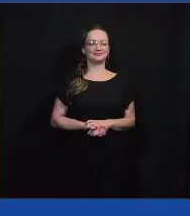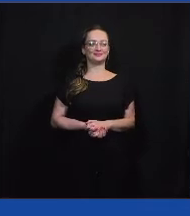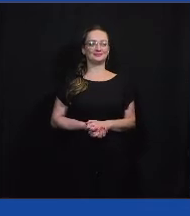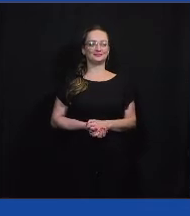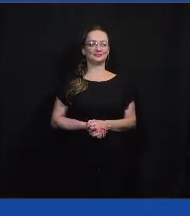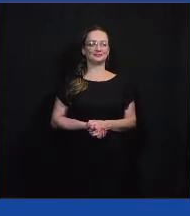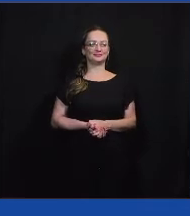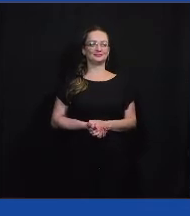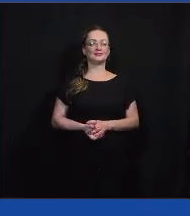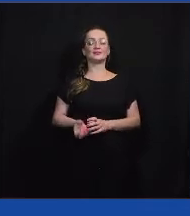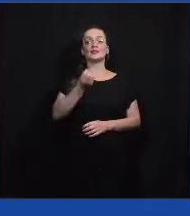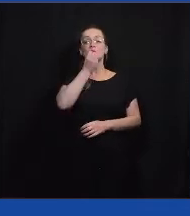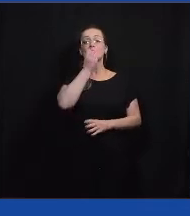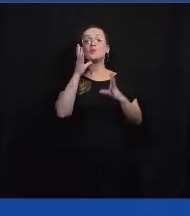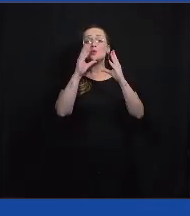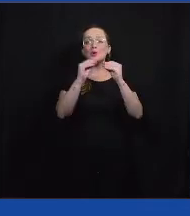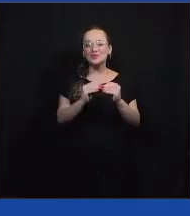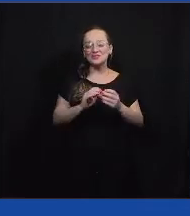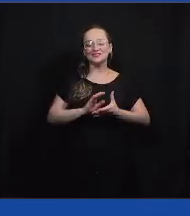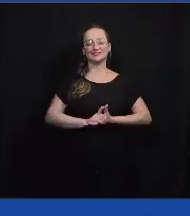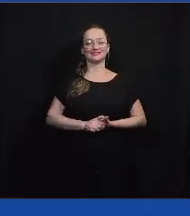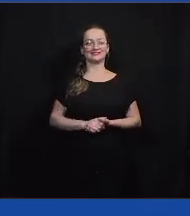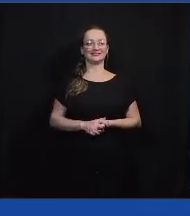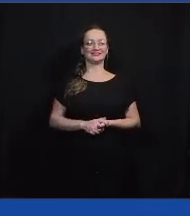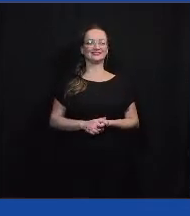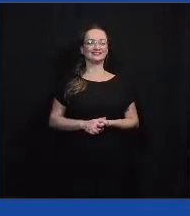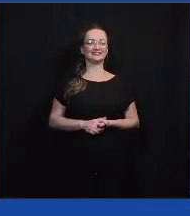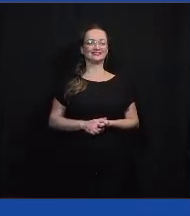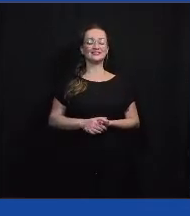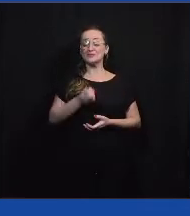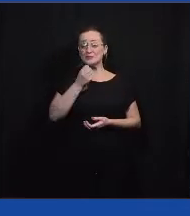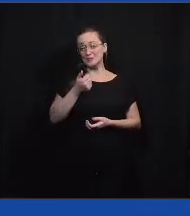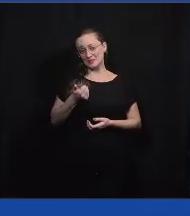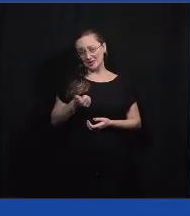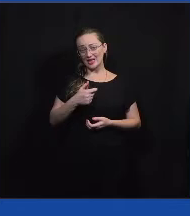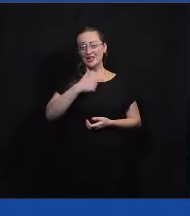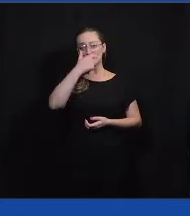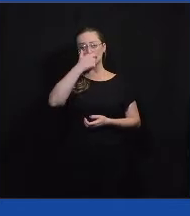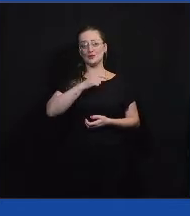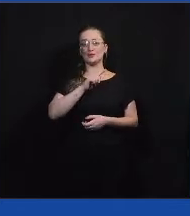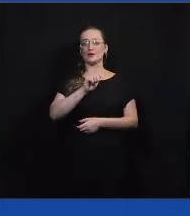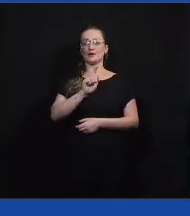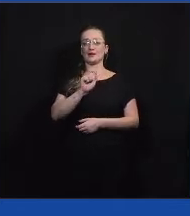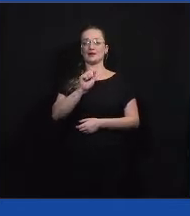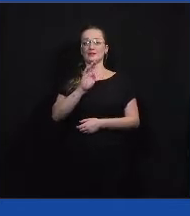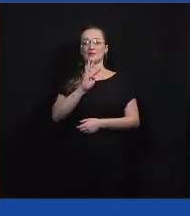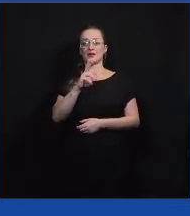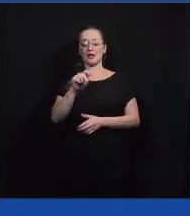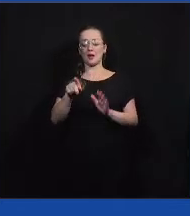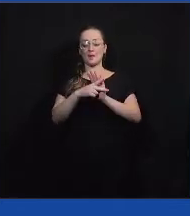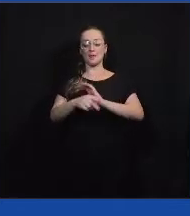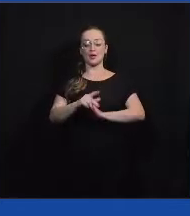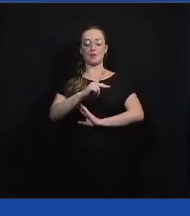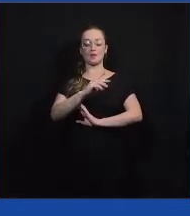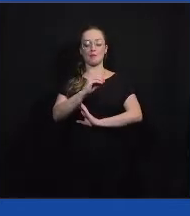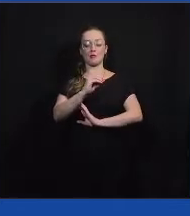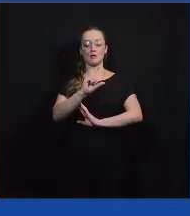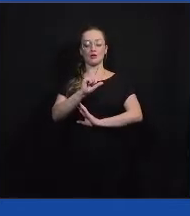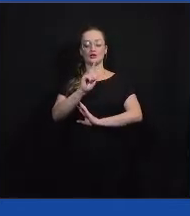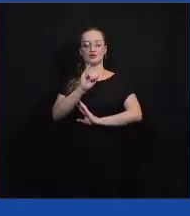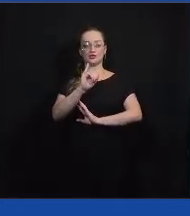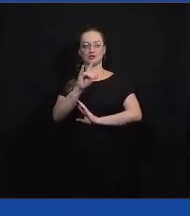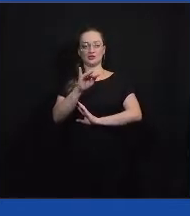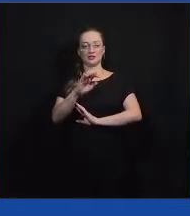Boa noite, gente! Tudo bem? Eu sou a Gabriela do Politise, estou aqui com a